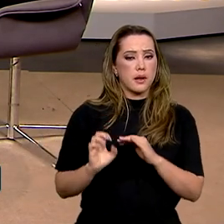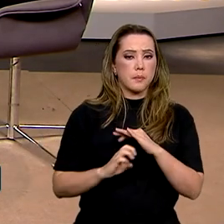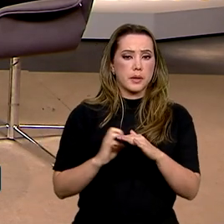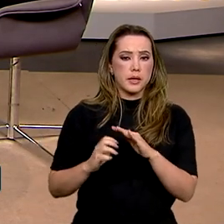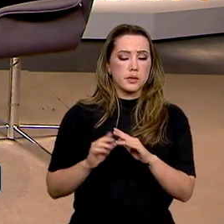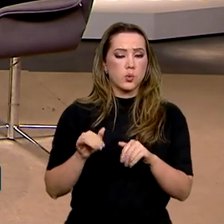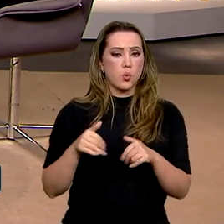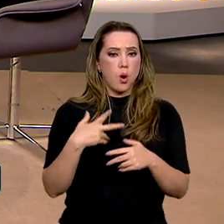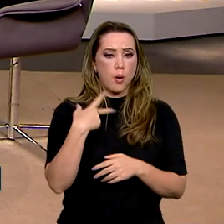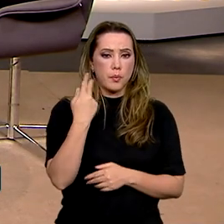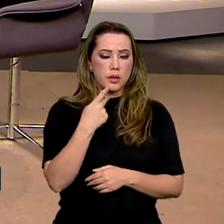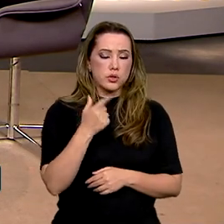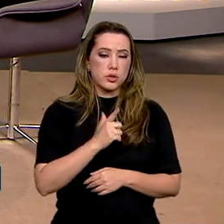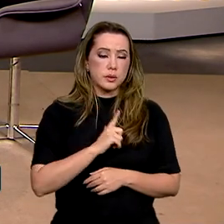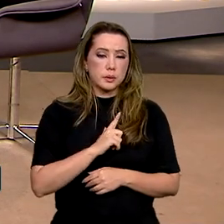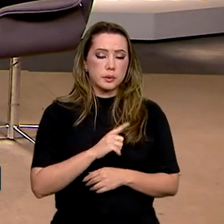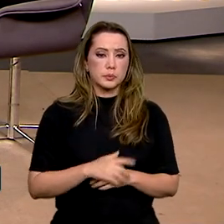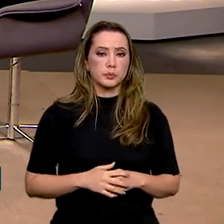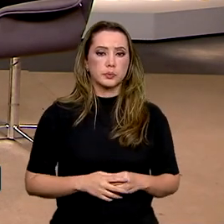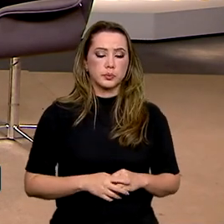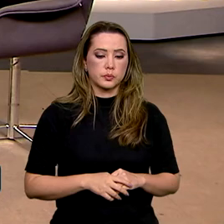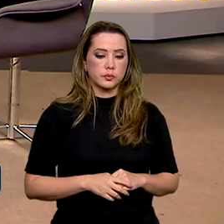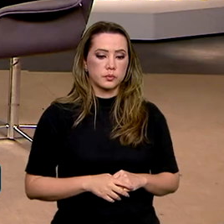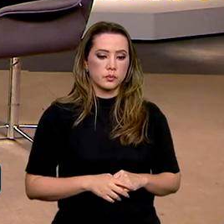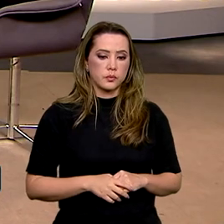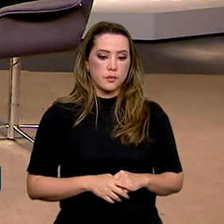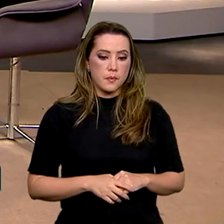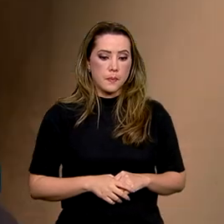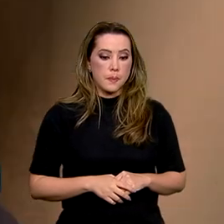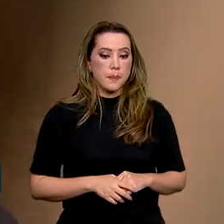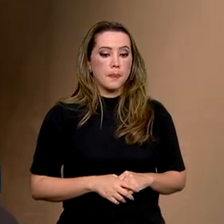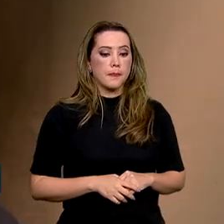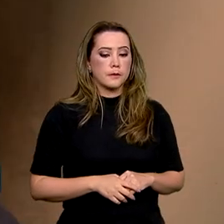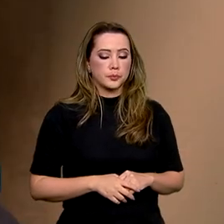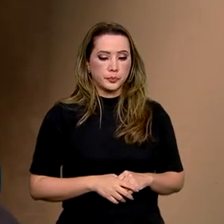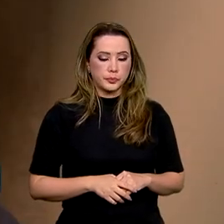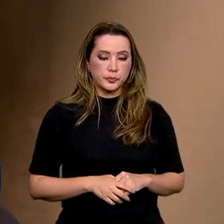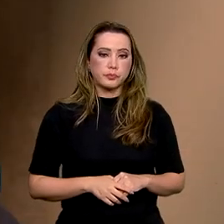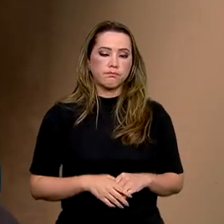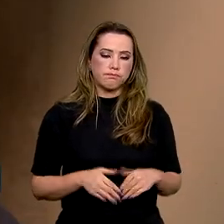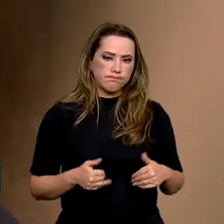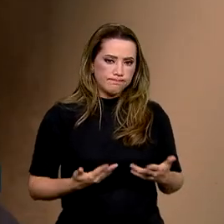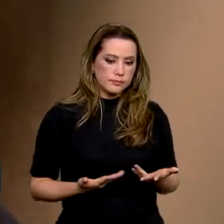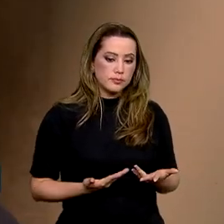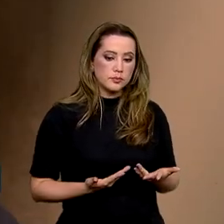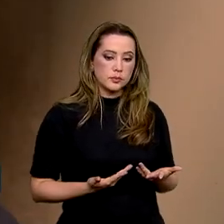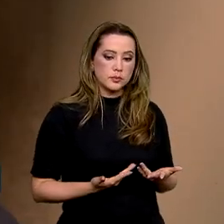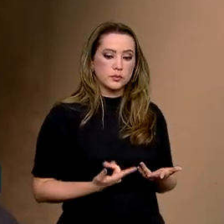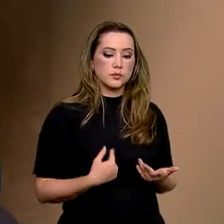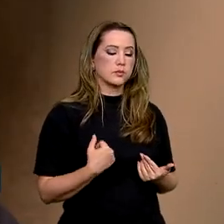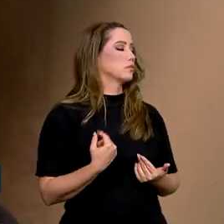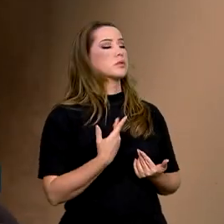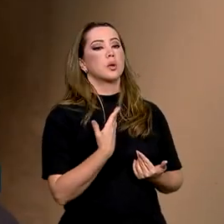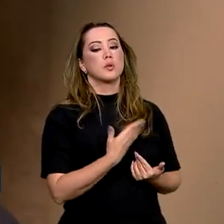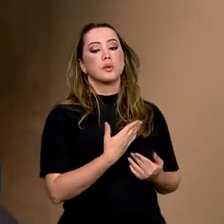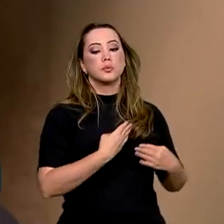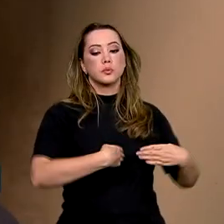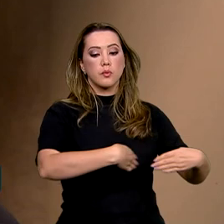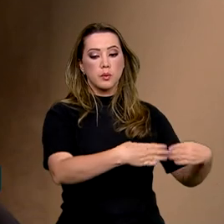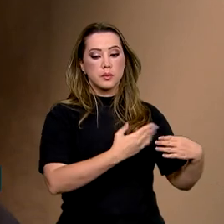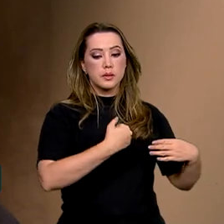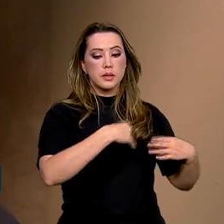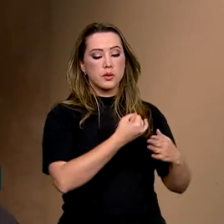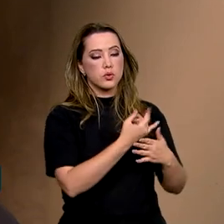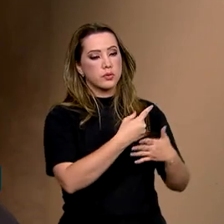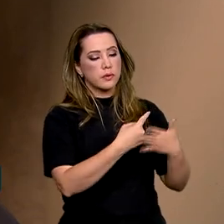tem alguma política nesse sentido? Então, o Ministério tem recebido várias demandas. E a secretaria que mais cuida disso